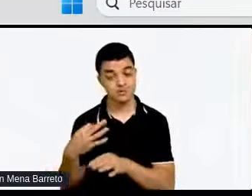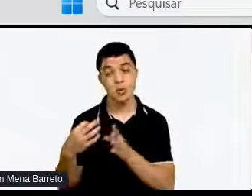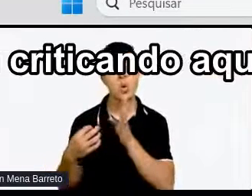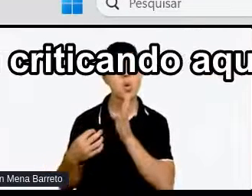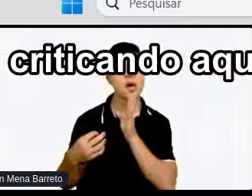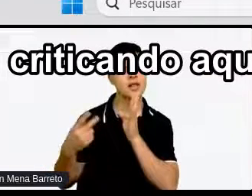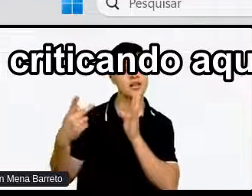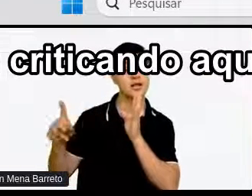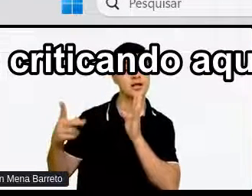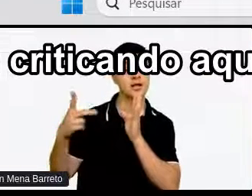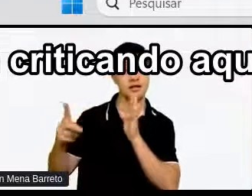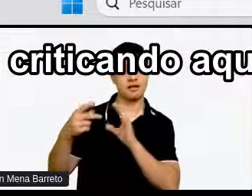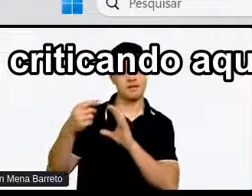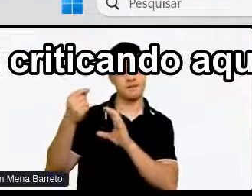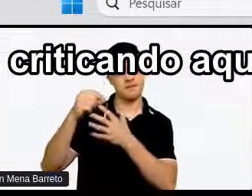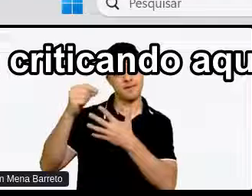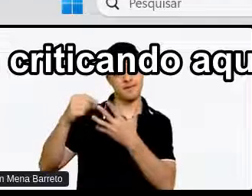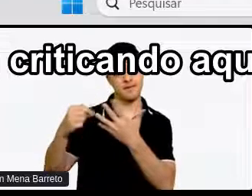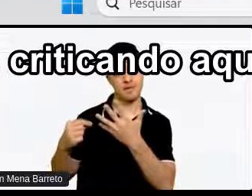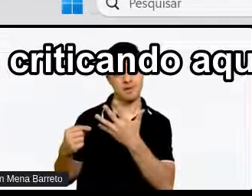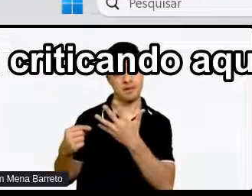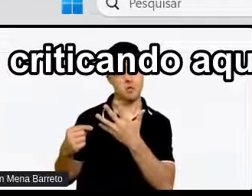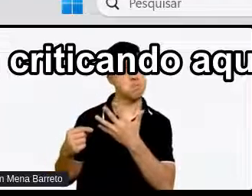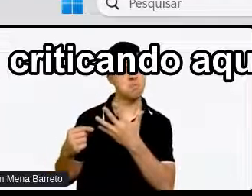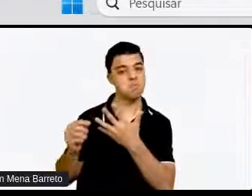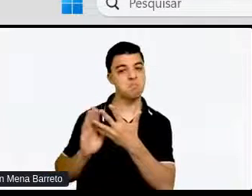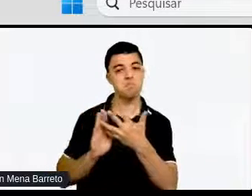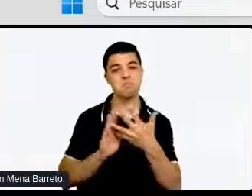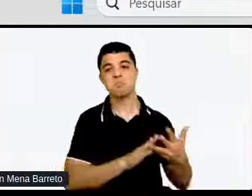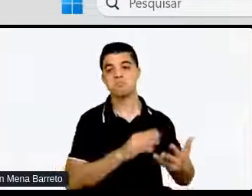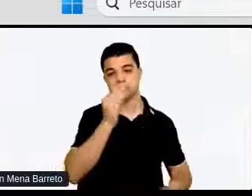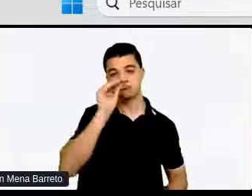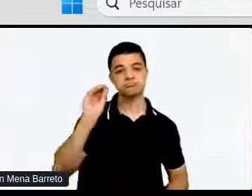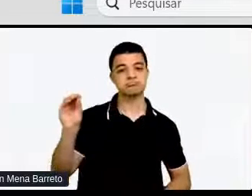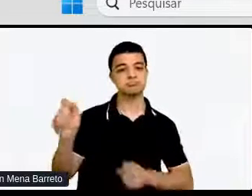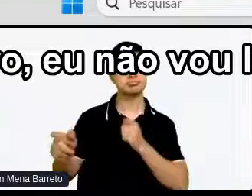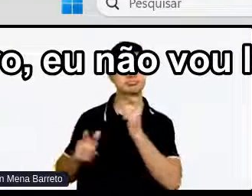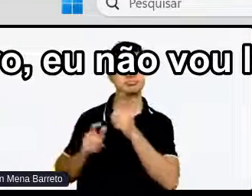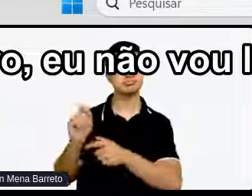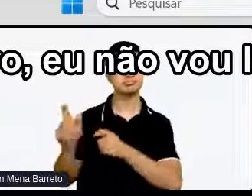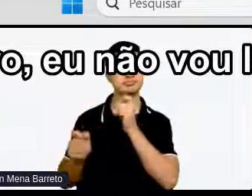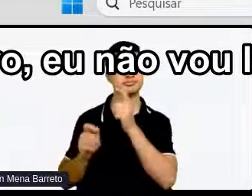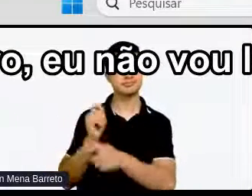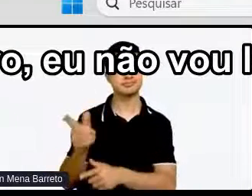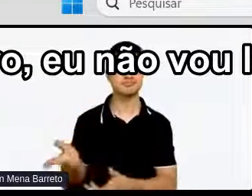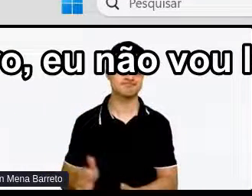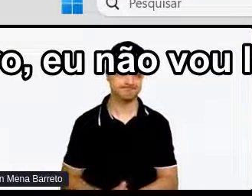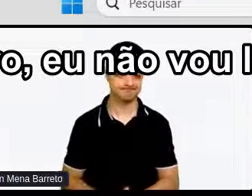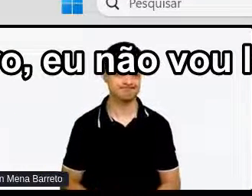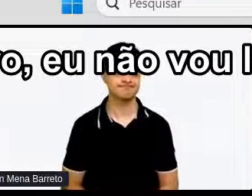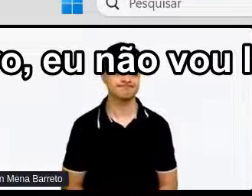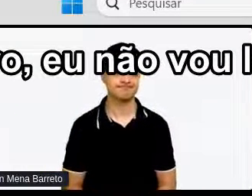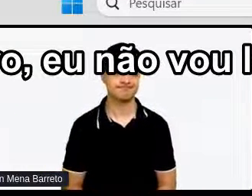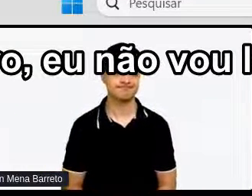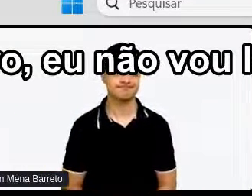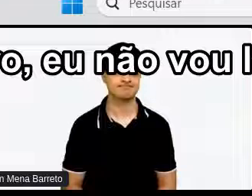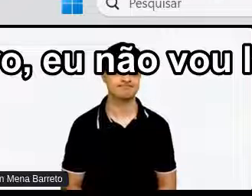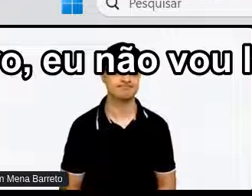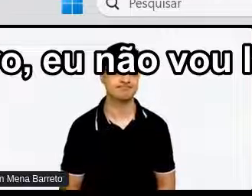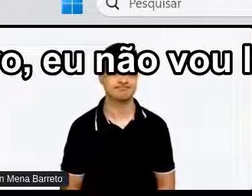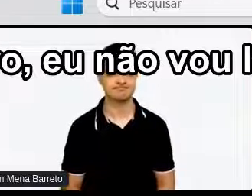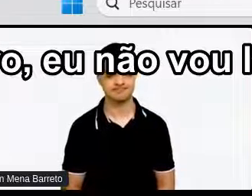outro Elas acabam criticando Aquilo que elas não conhecem Então claro Eu não vou ler Esse